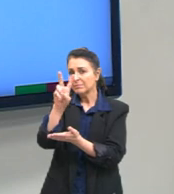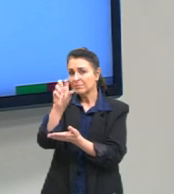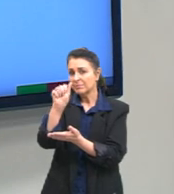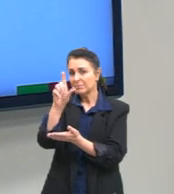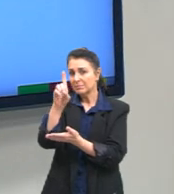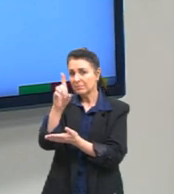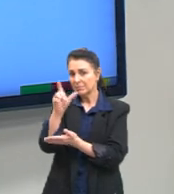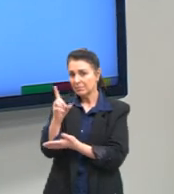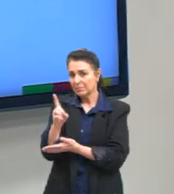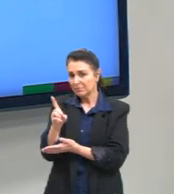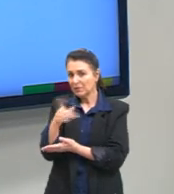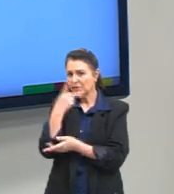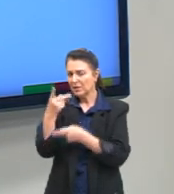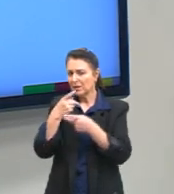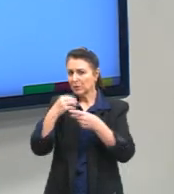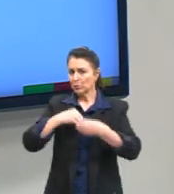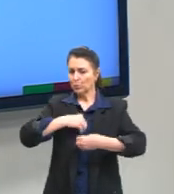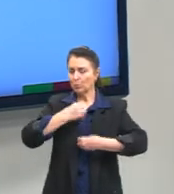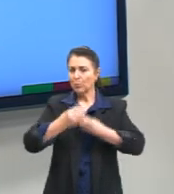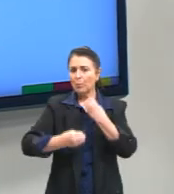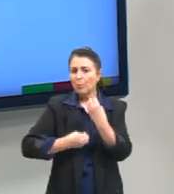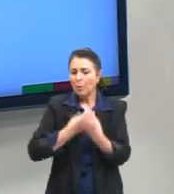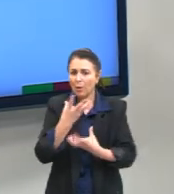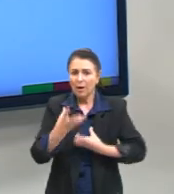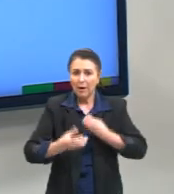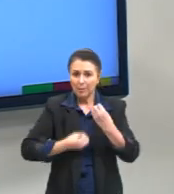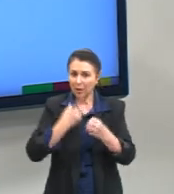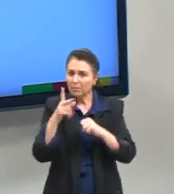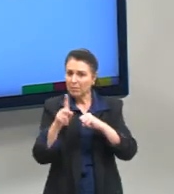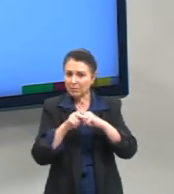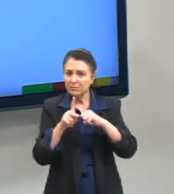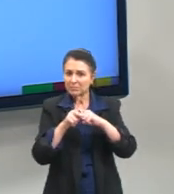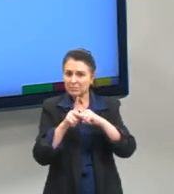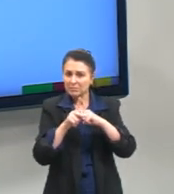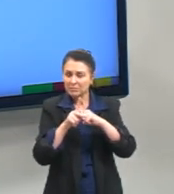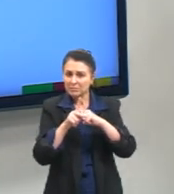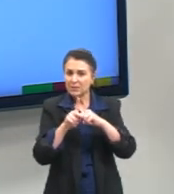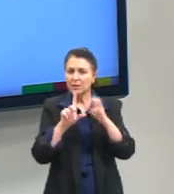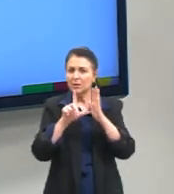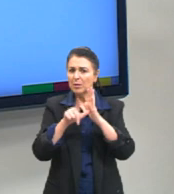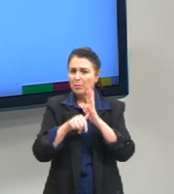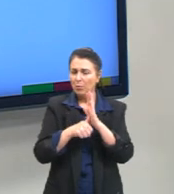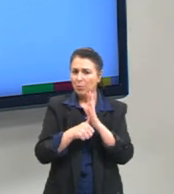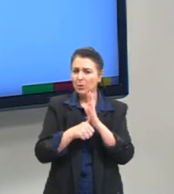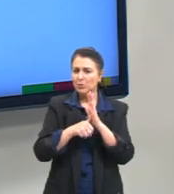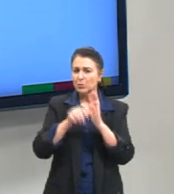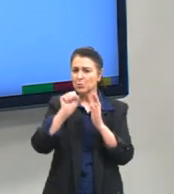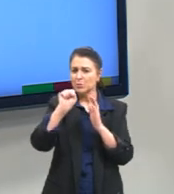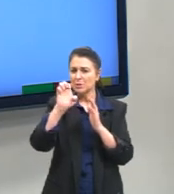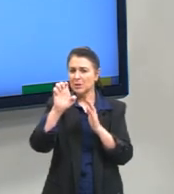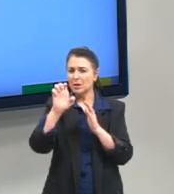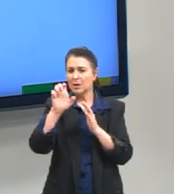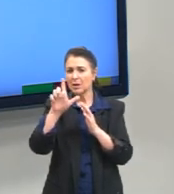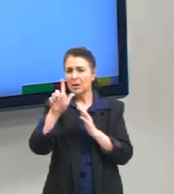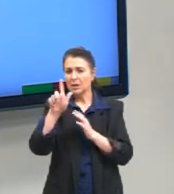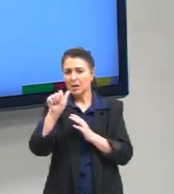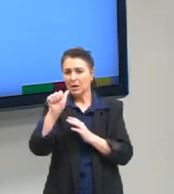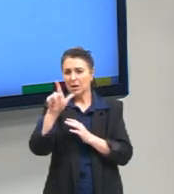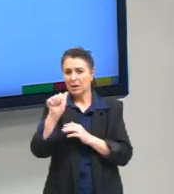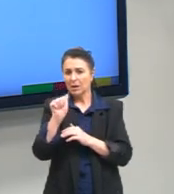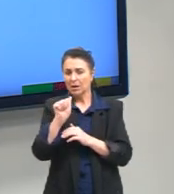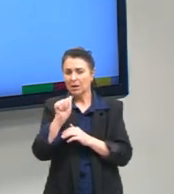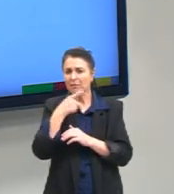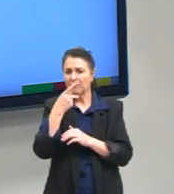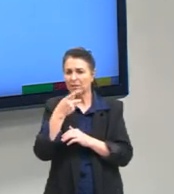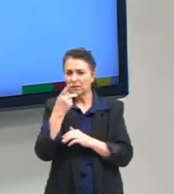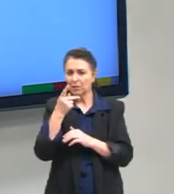um poema de pronomes, e depois ela nos traz essa fala do Segala, falando que esse uso dos pronomes